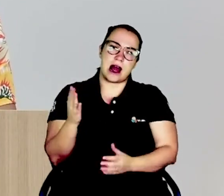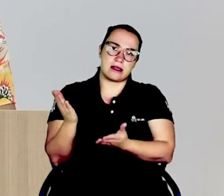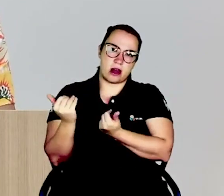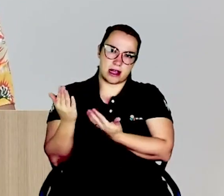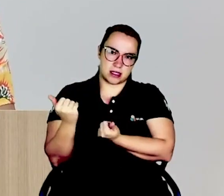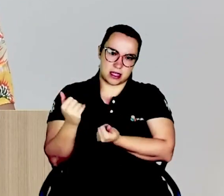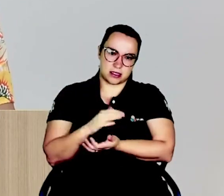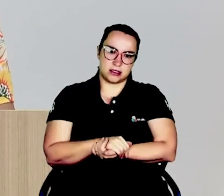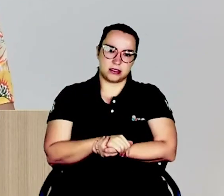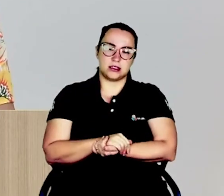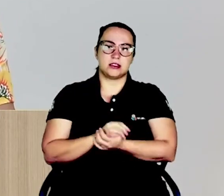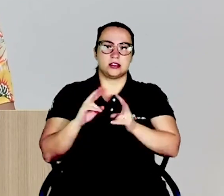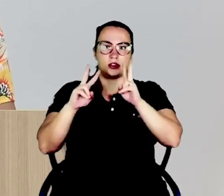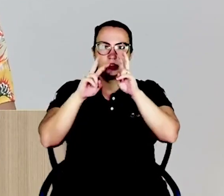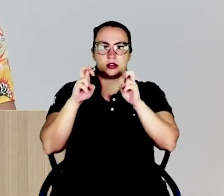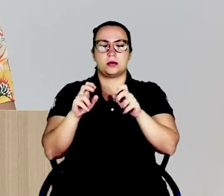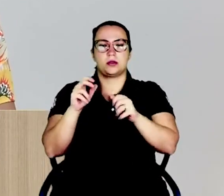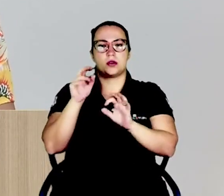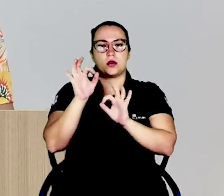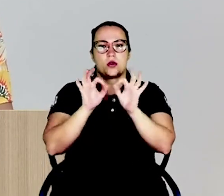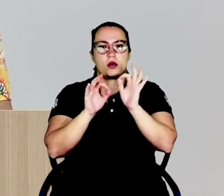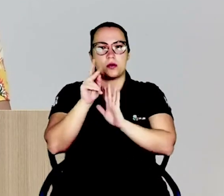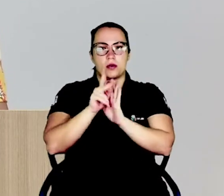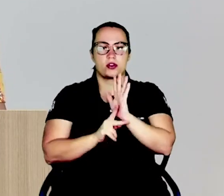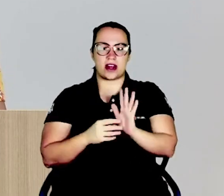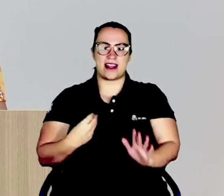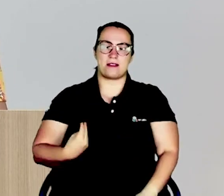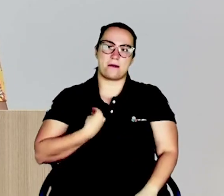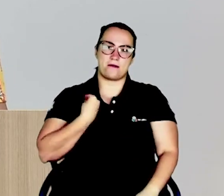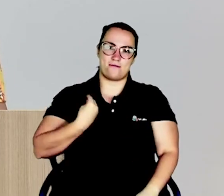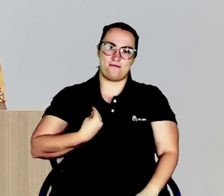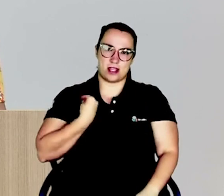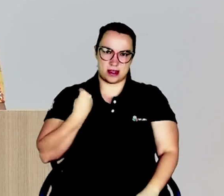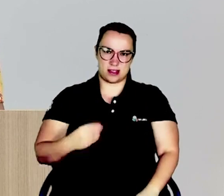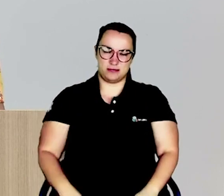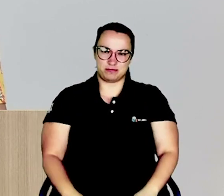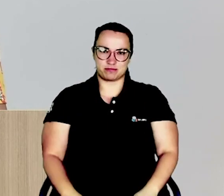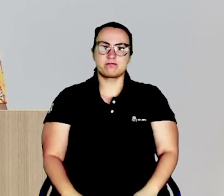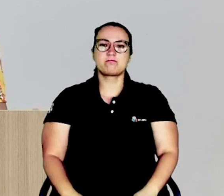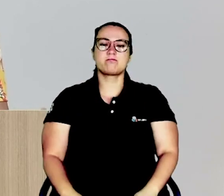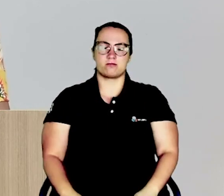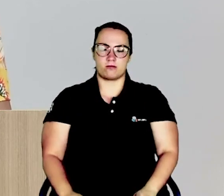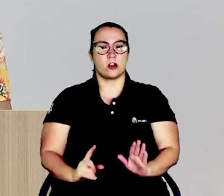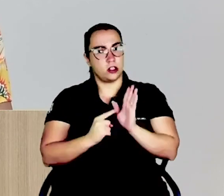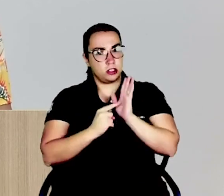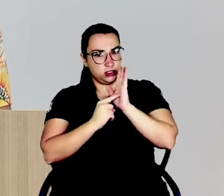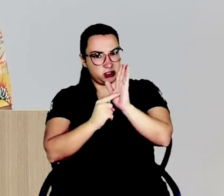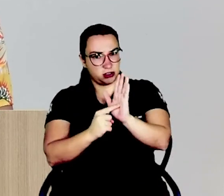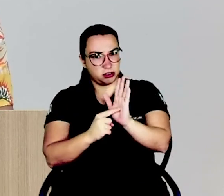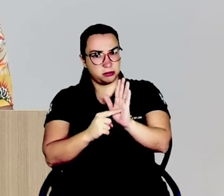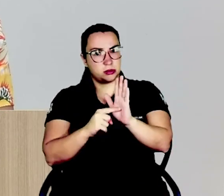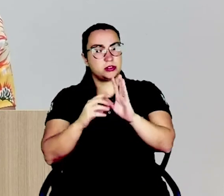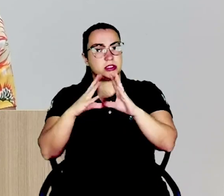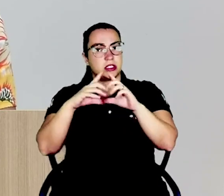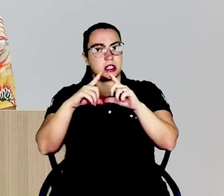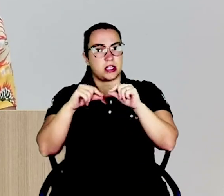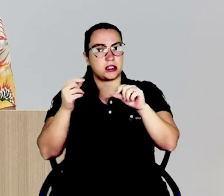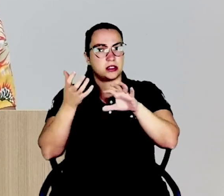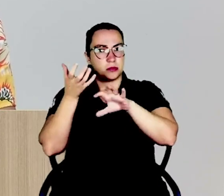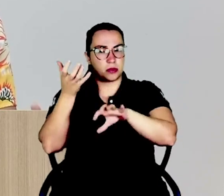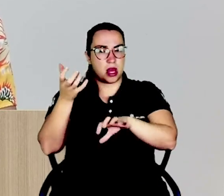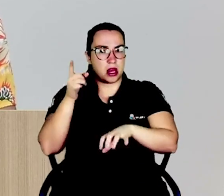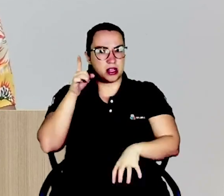sobre o projeto Vida. Projeto este, da qual nós iremos apresentar em Brasília, na marcha